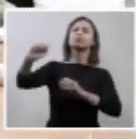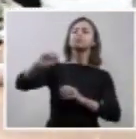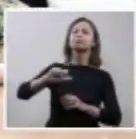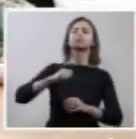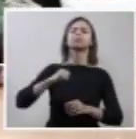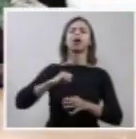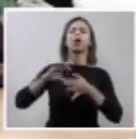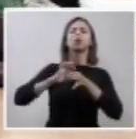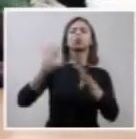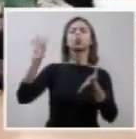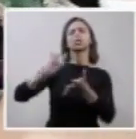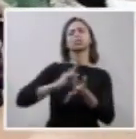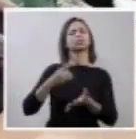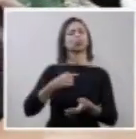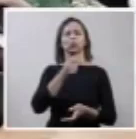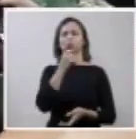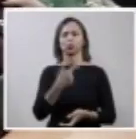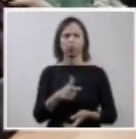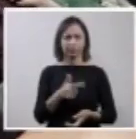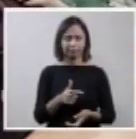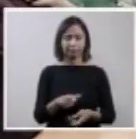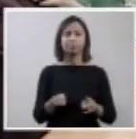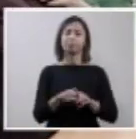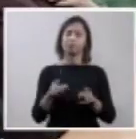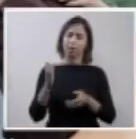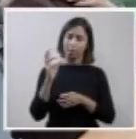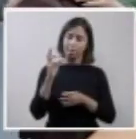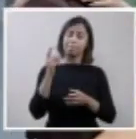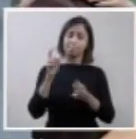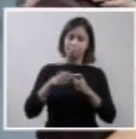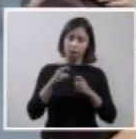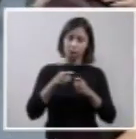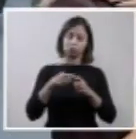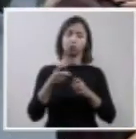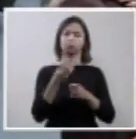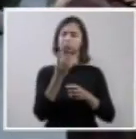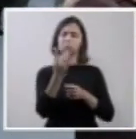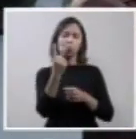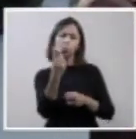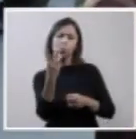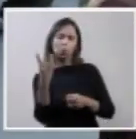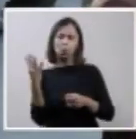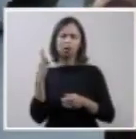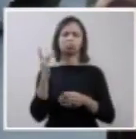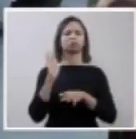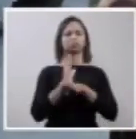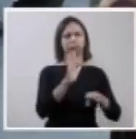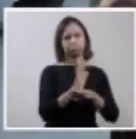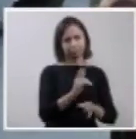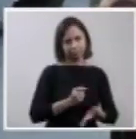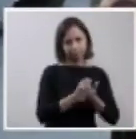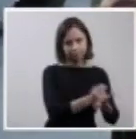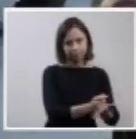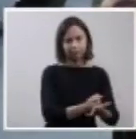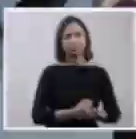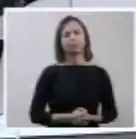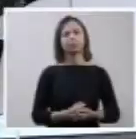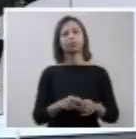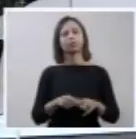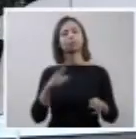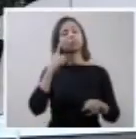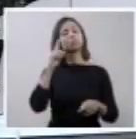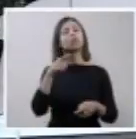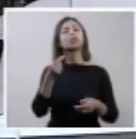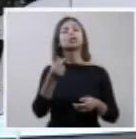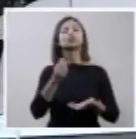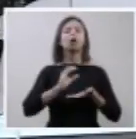atendimento que tem início com o resultado da primeira ecografia e que segue além do parto, com suporte para o enterro do